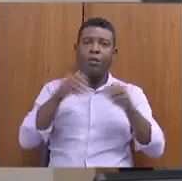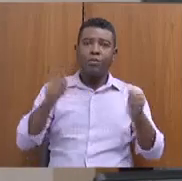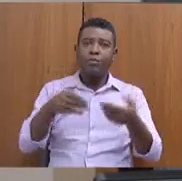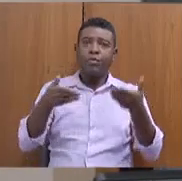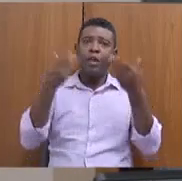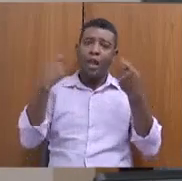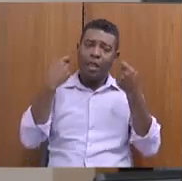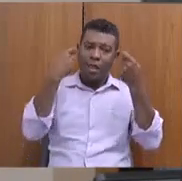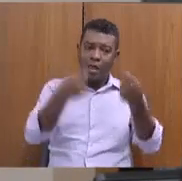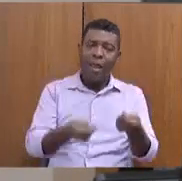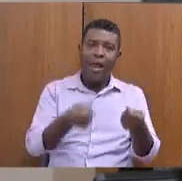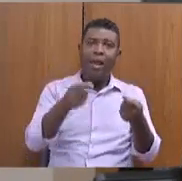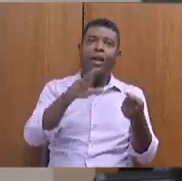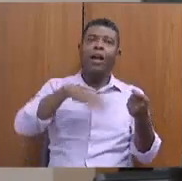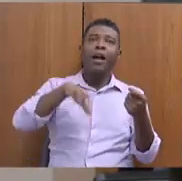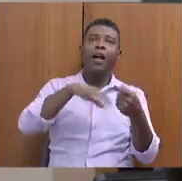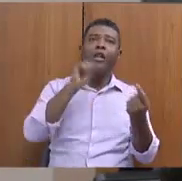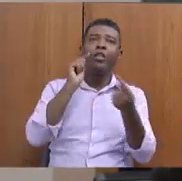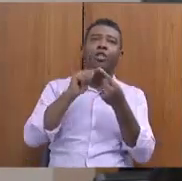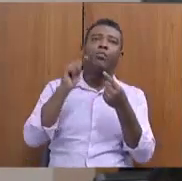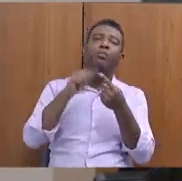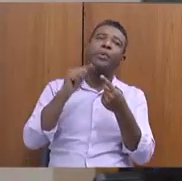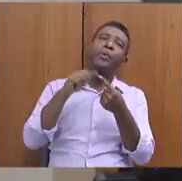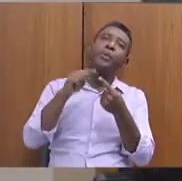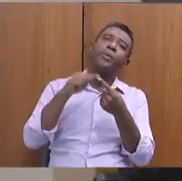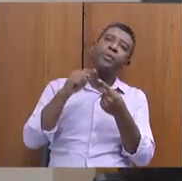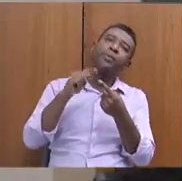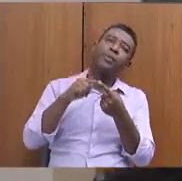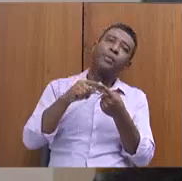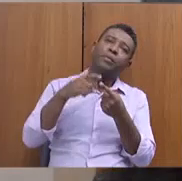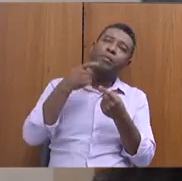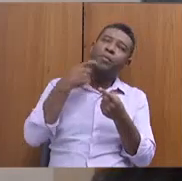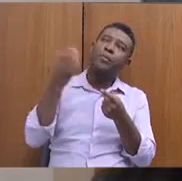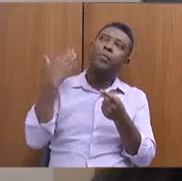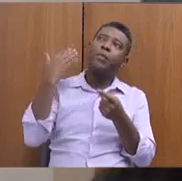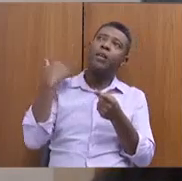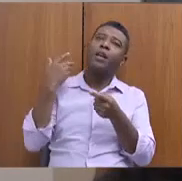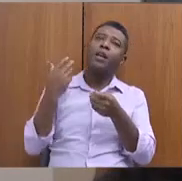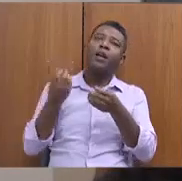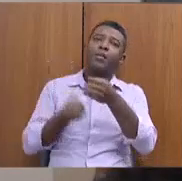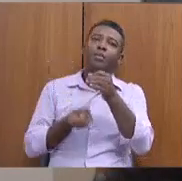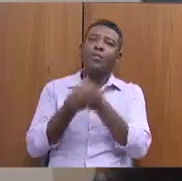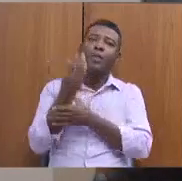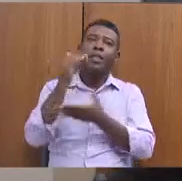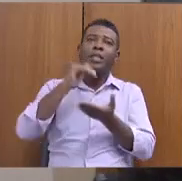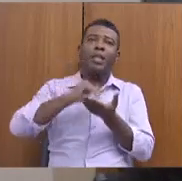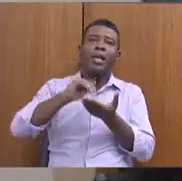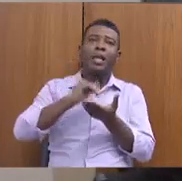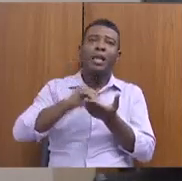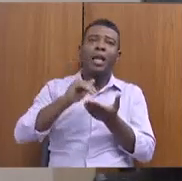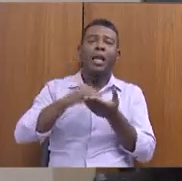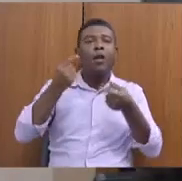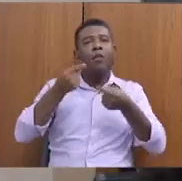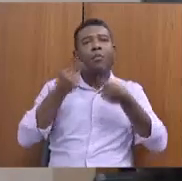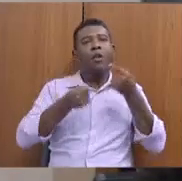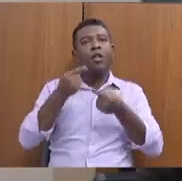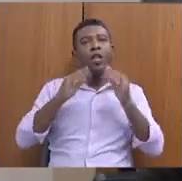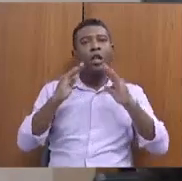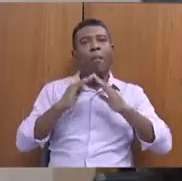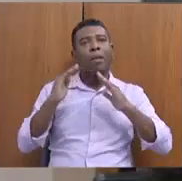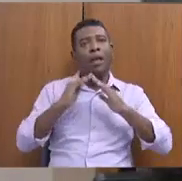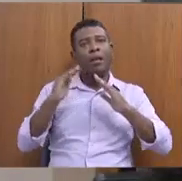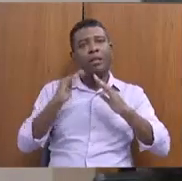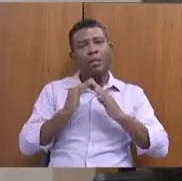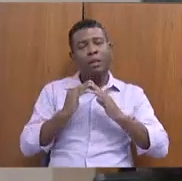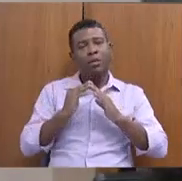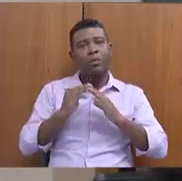previstas no âmbito da recém-criada Subsecretaria de Política de Habitação, número de